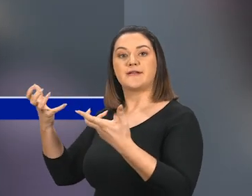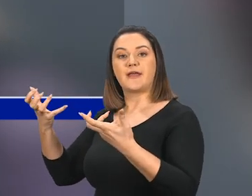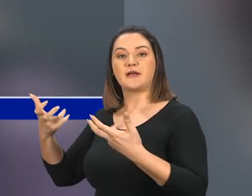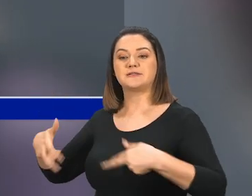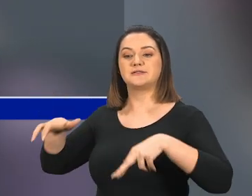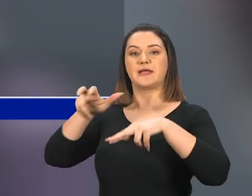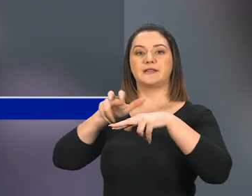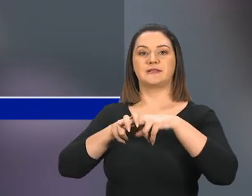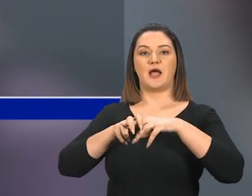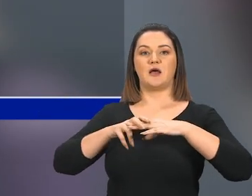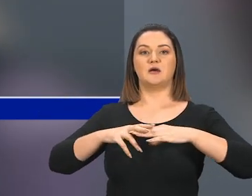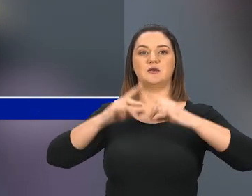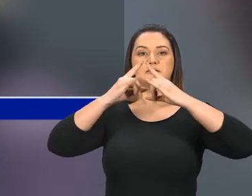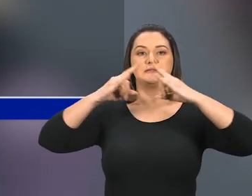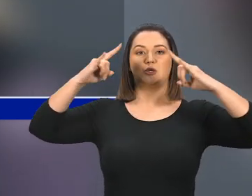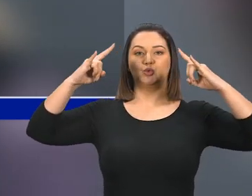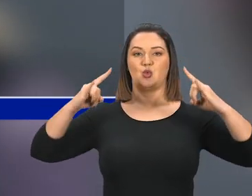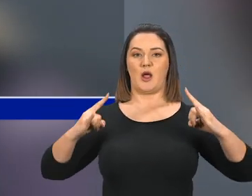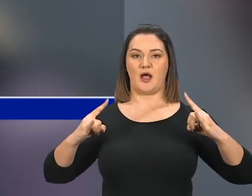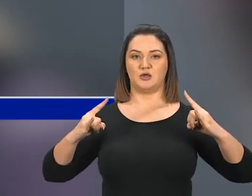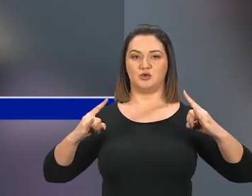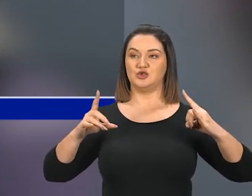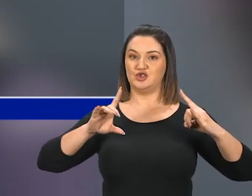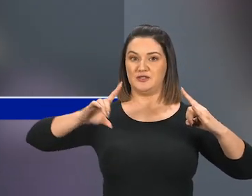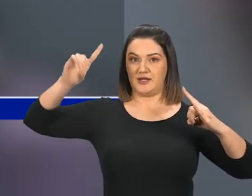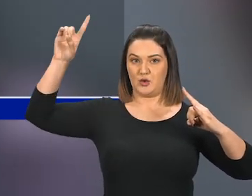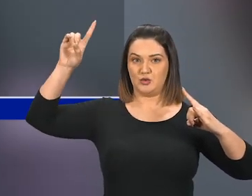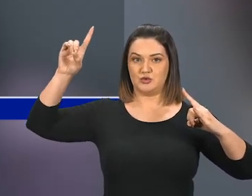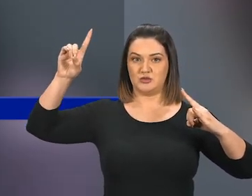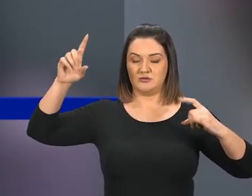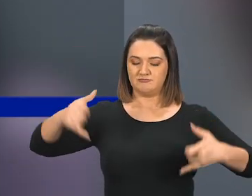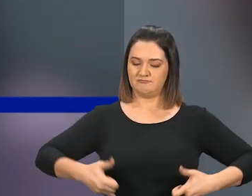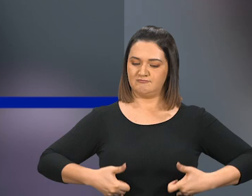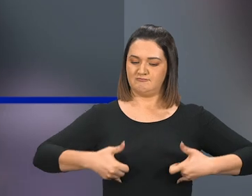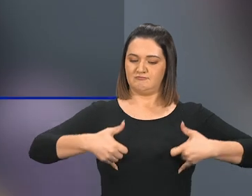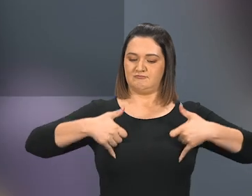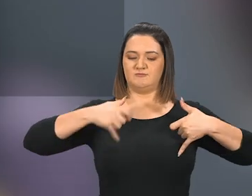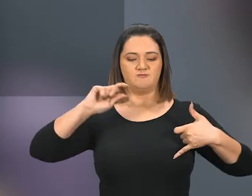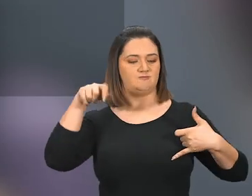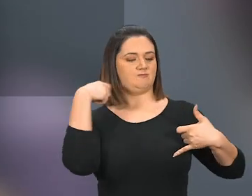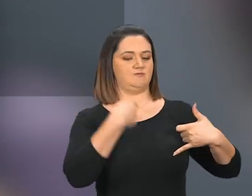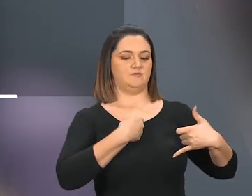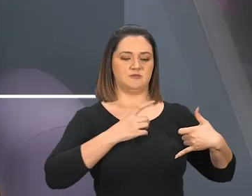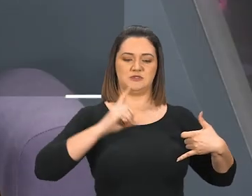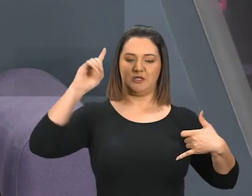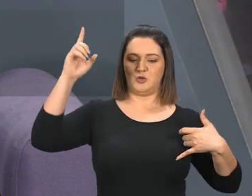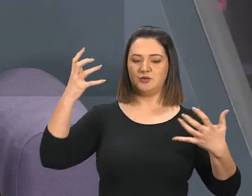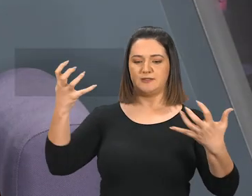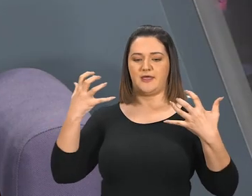No santuário de Deus, Ostentando-se, Como se fosse, O próprio Deus,